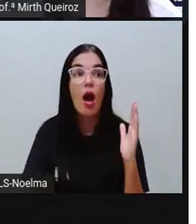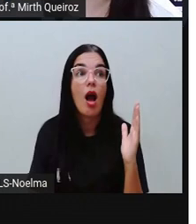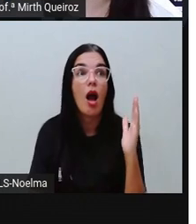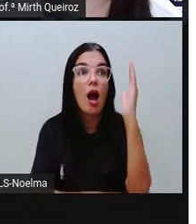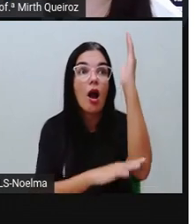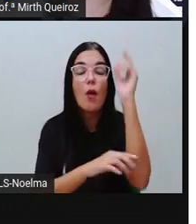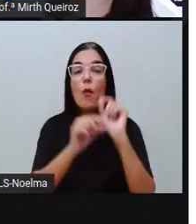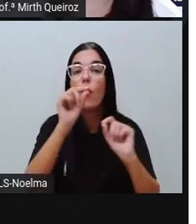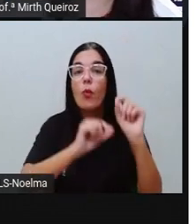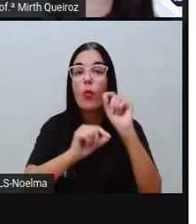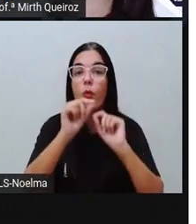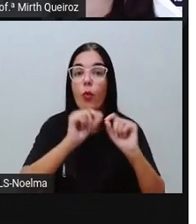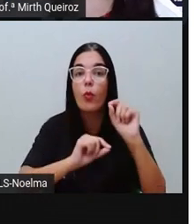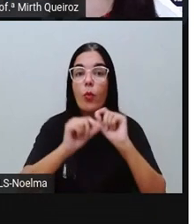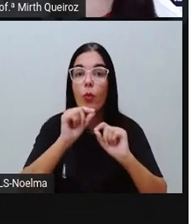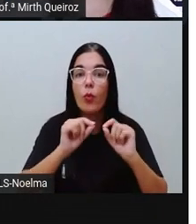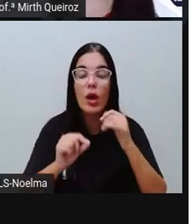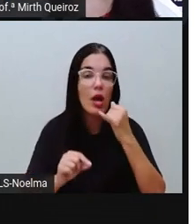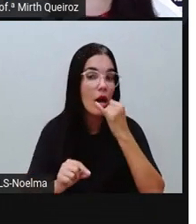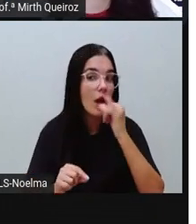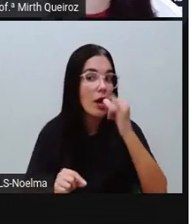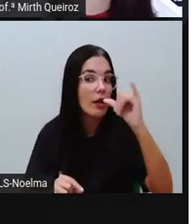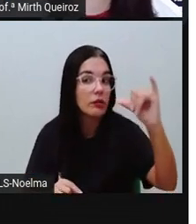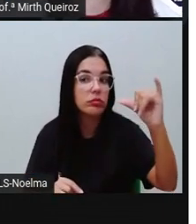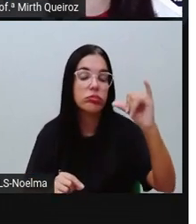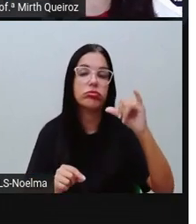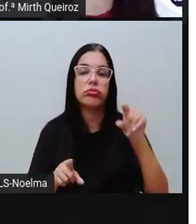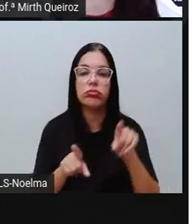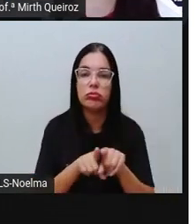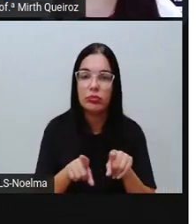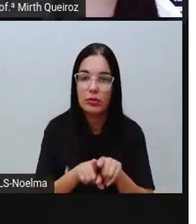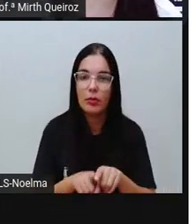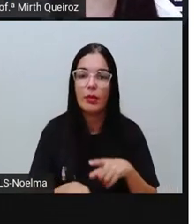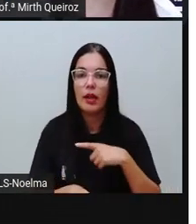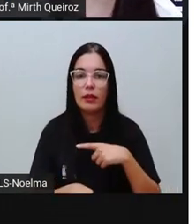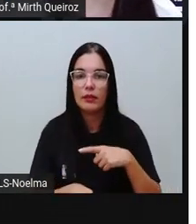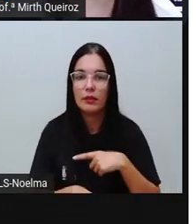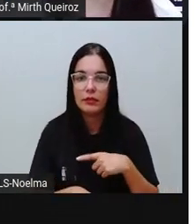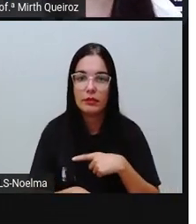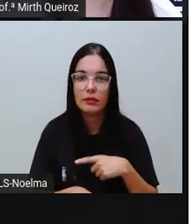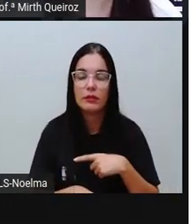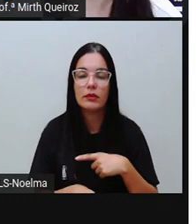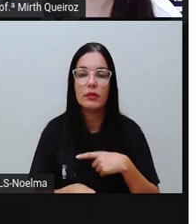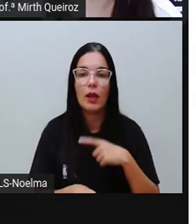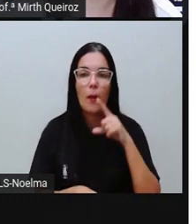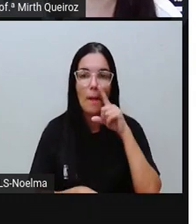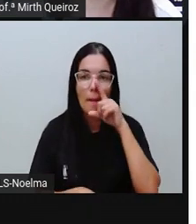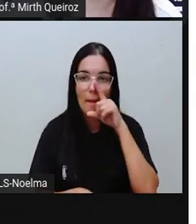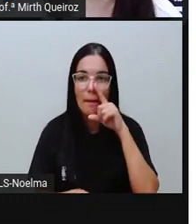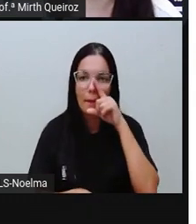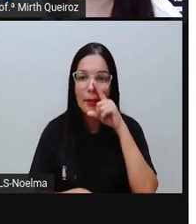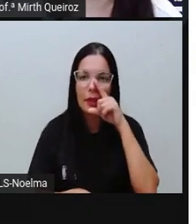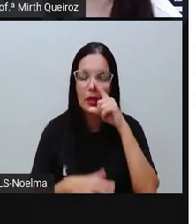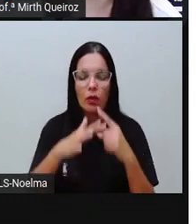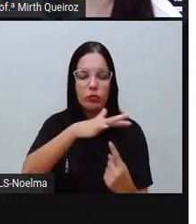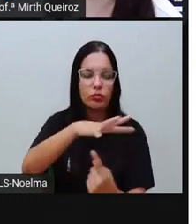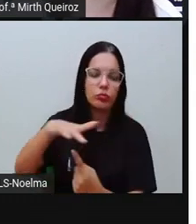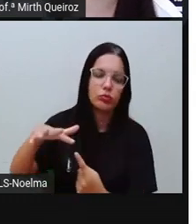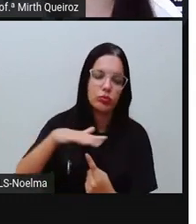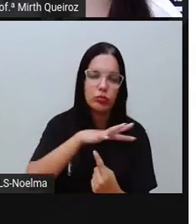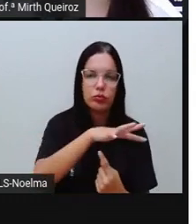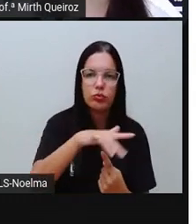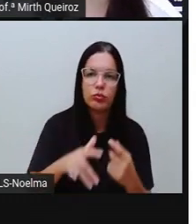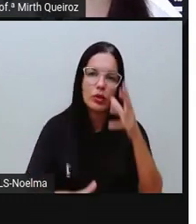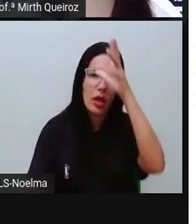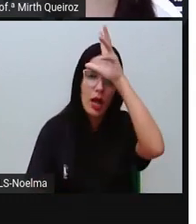exemplo, as hidrelétricas, também é algo que vem ameaçando aí o nosso bioma, o bioma Amazônia,